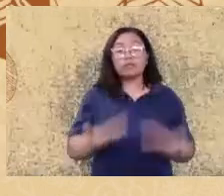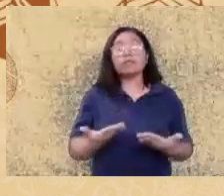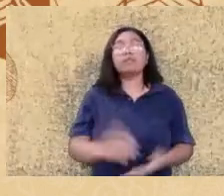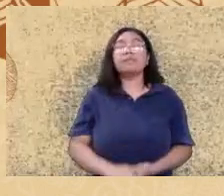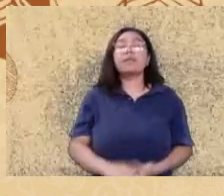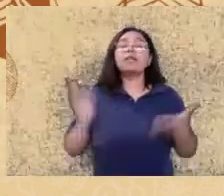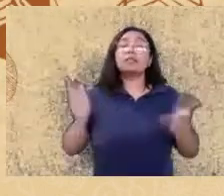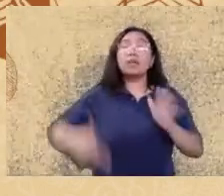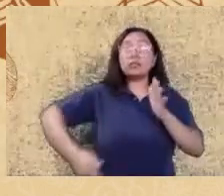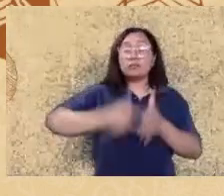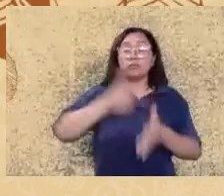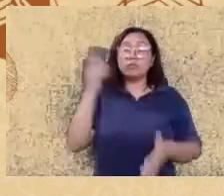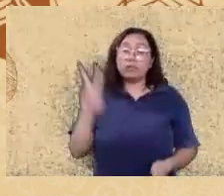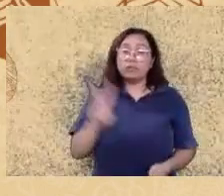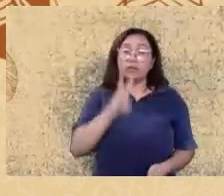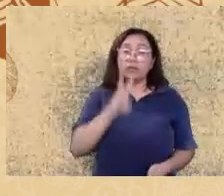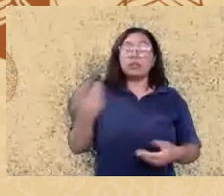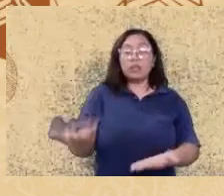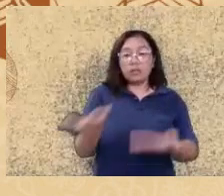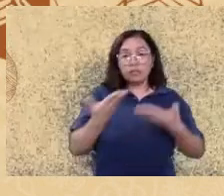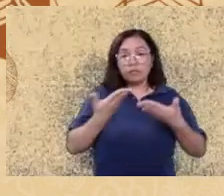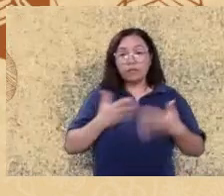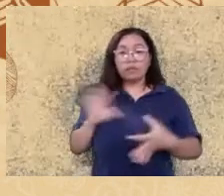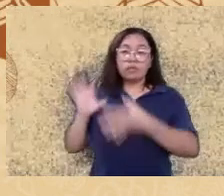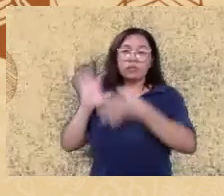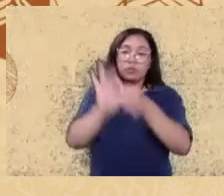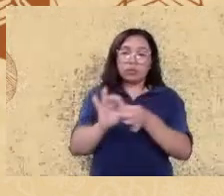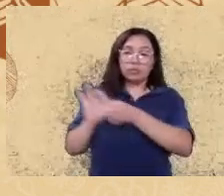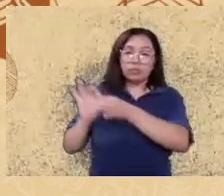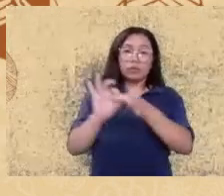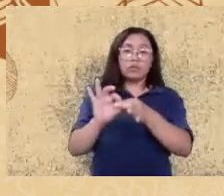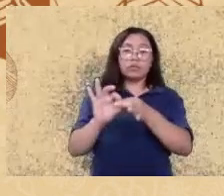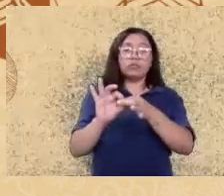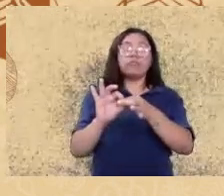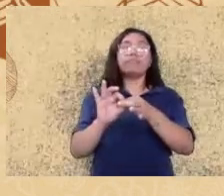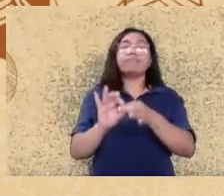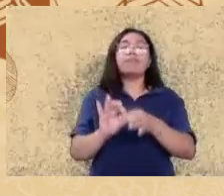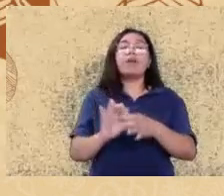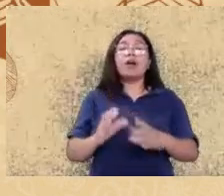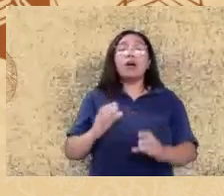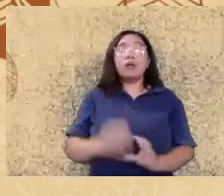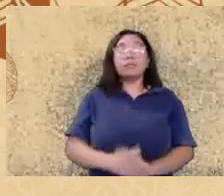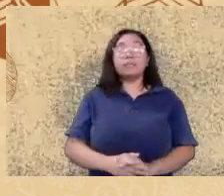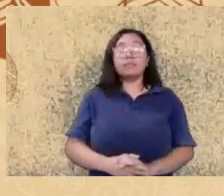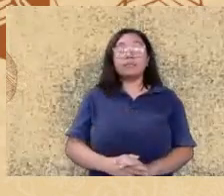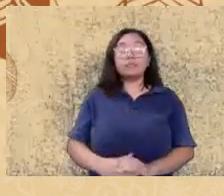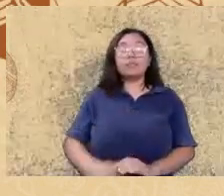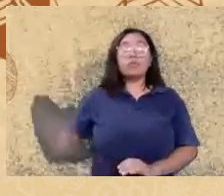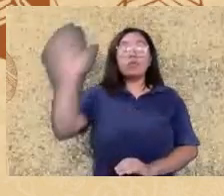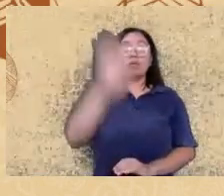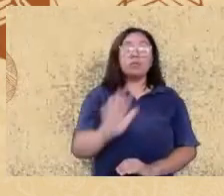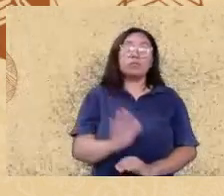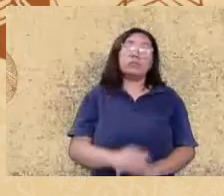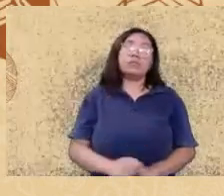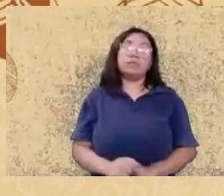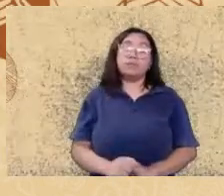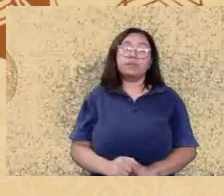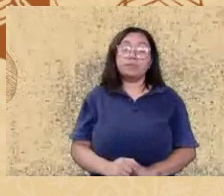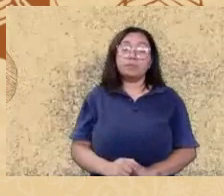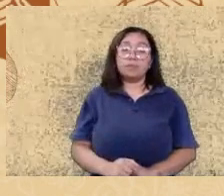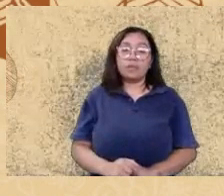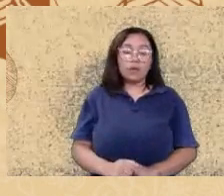de estreitar laços com o conselho federal então eu fico muito honrada mesmo com o convite eu vou